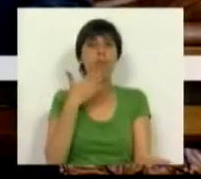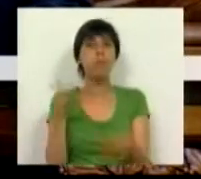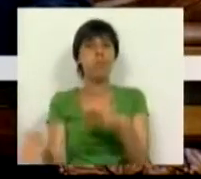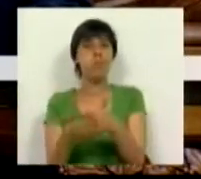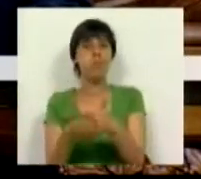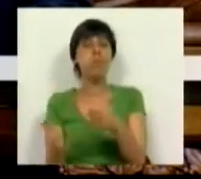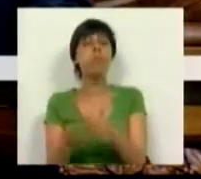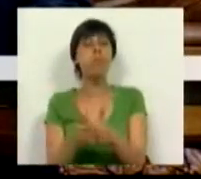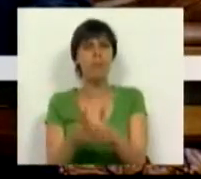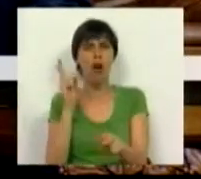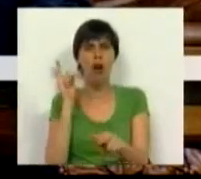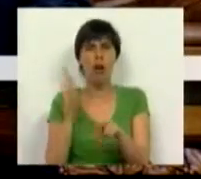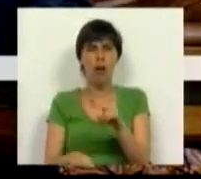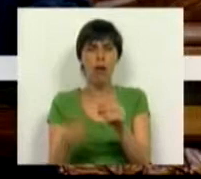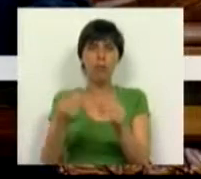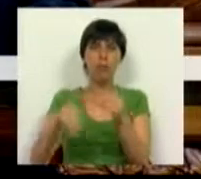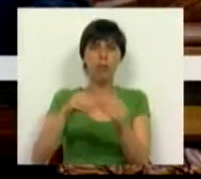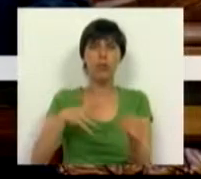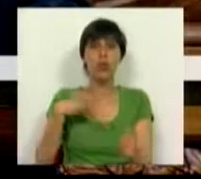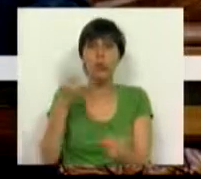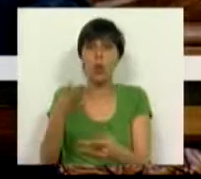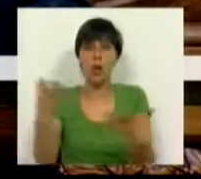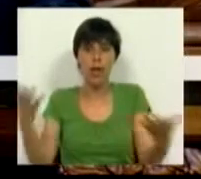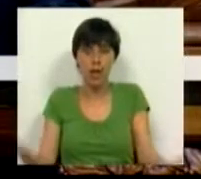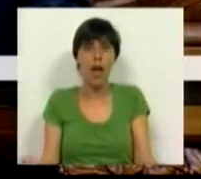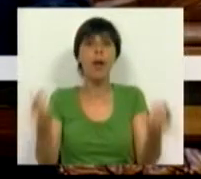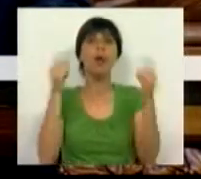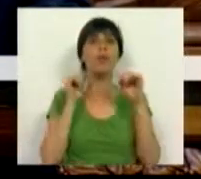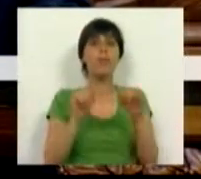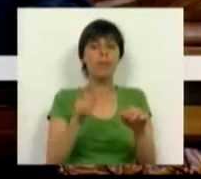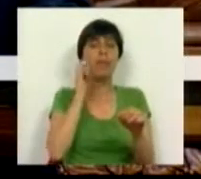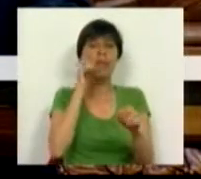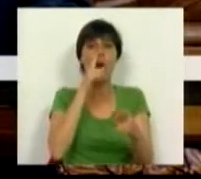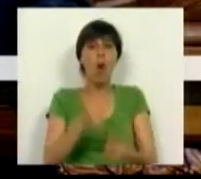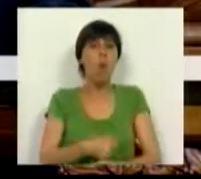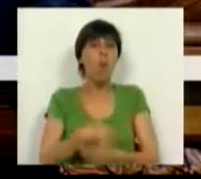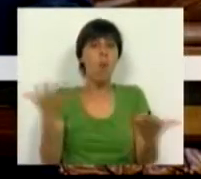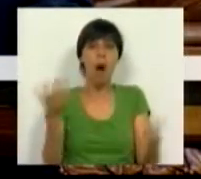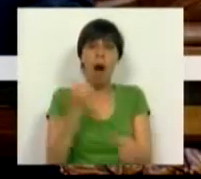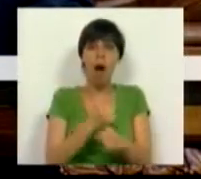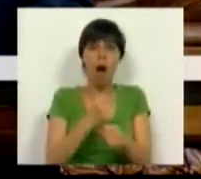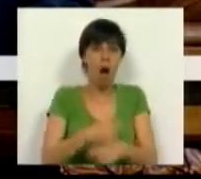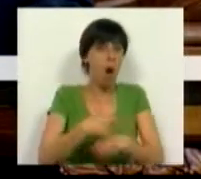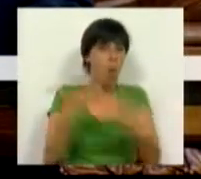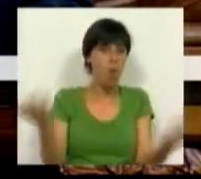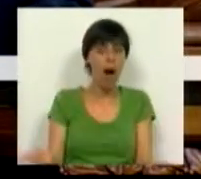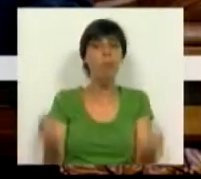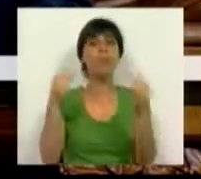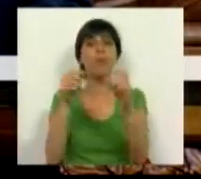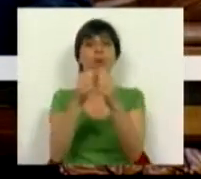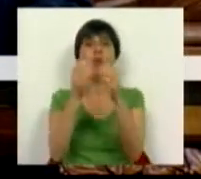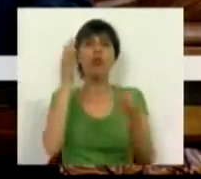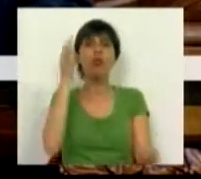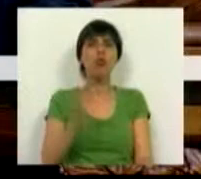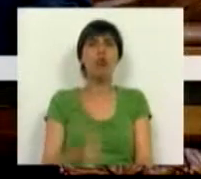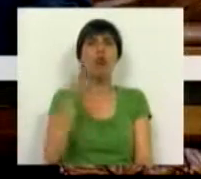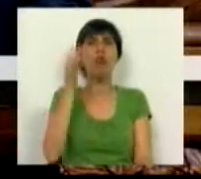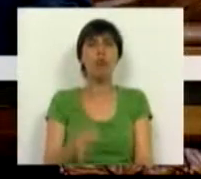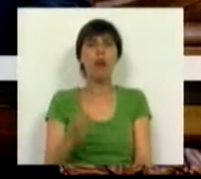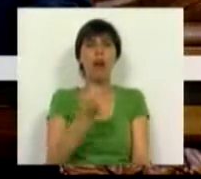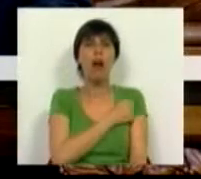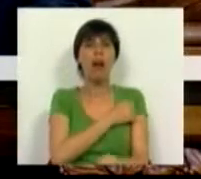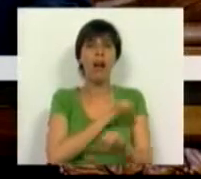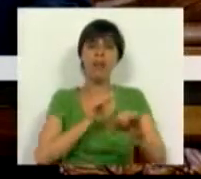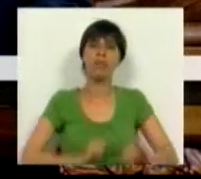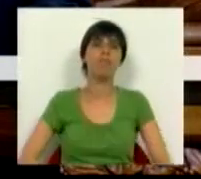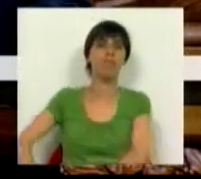idosos a quem cortou o complemento solidário, pelos que não têm emprego, pelos que todos os dias entregam